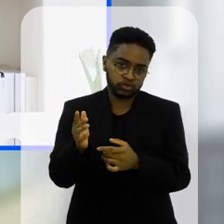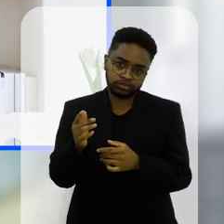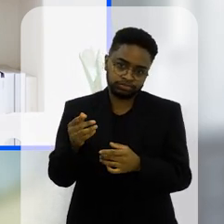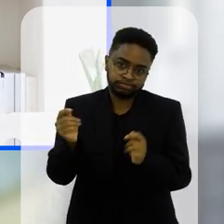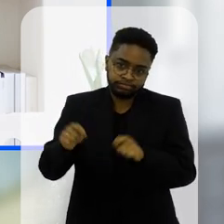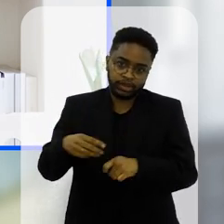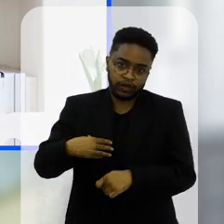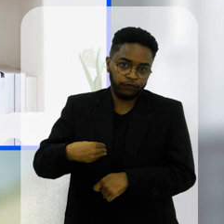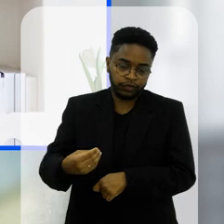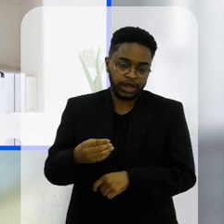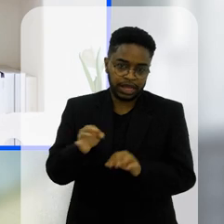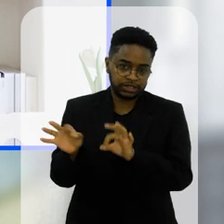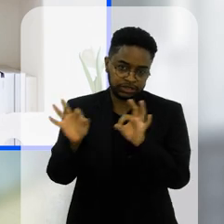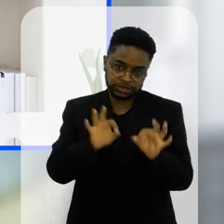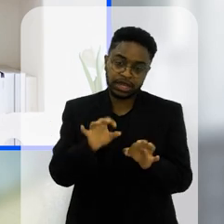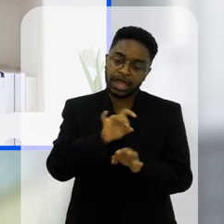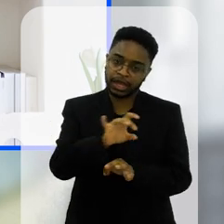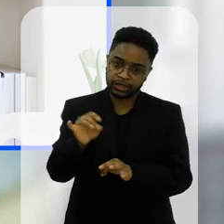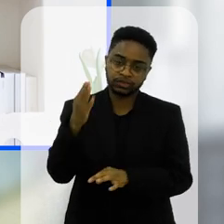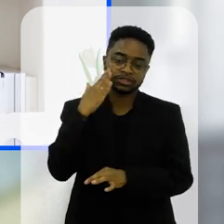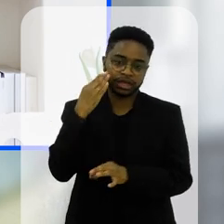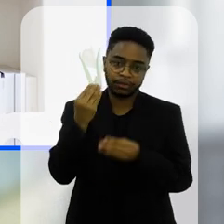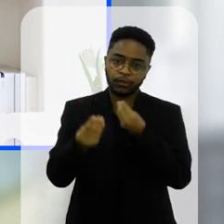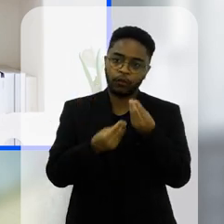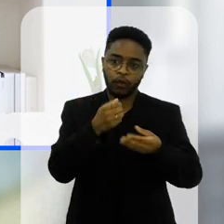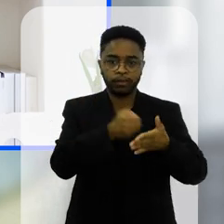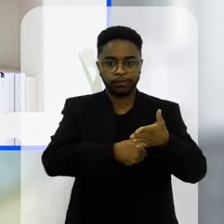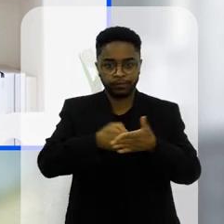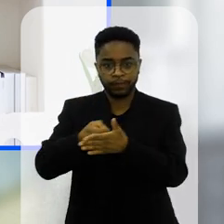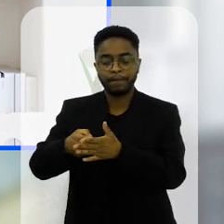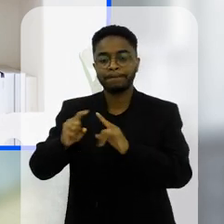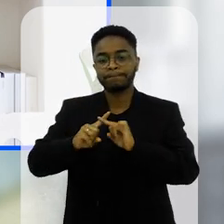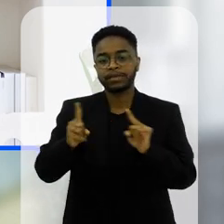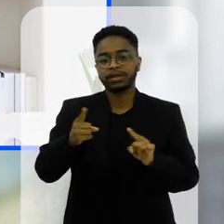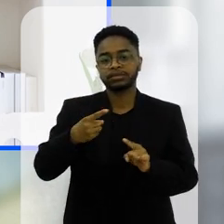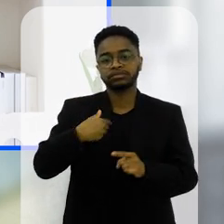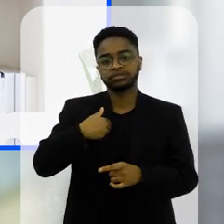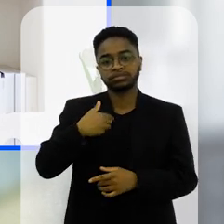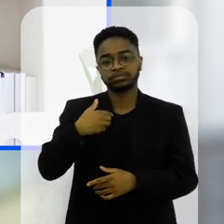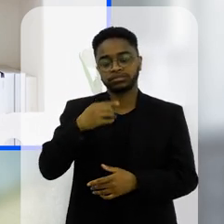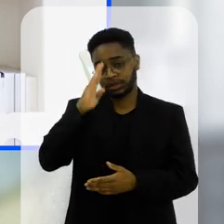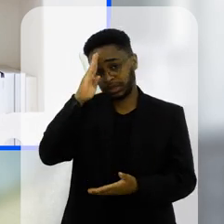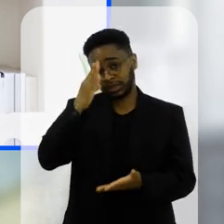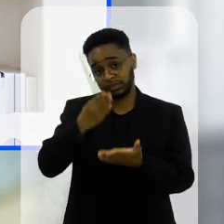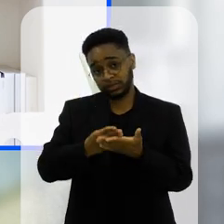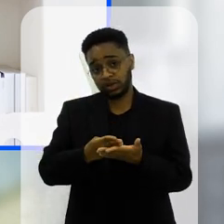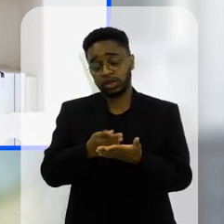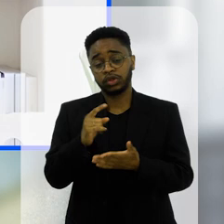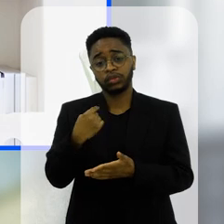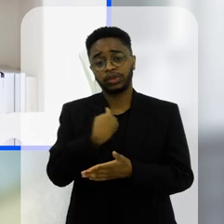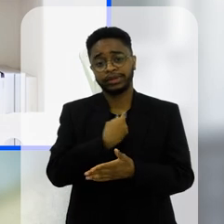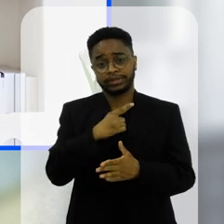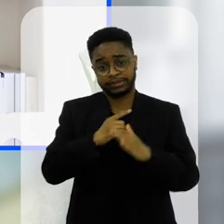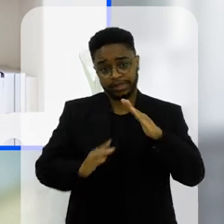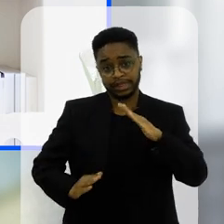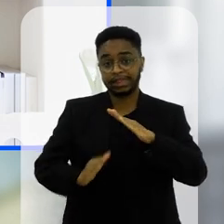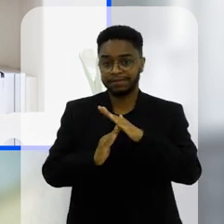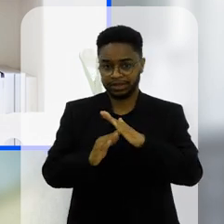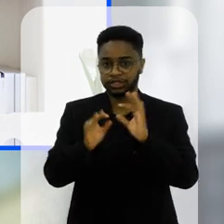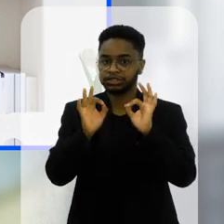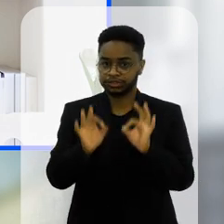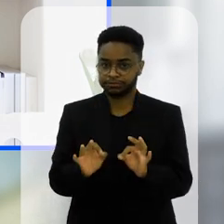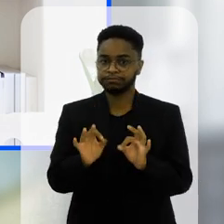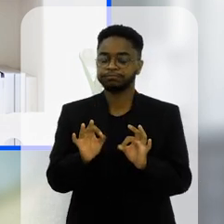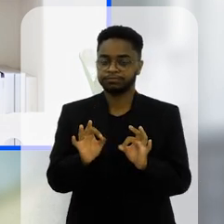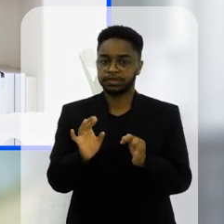o filho né enfim cada um sabe das suas lutas né mas eu acho que é essa questão da gente ter ali um limite